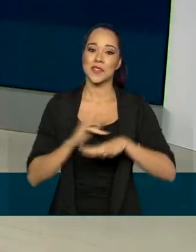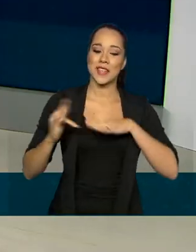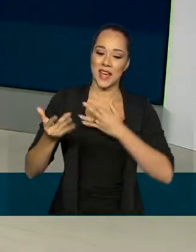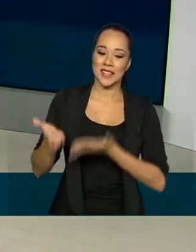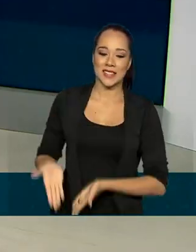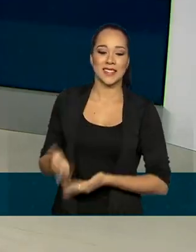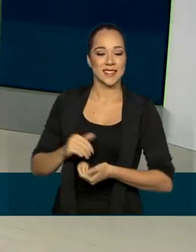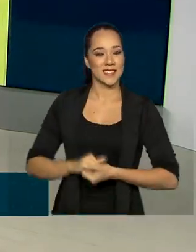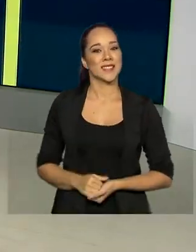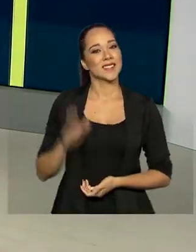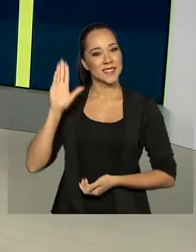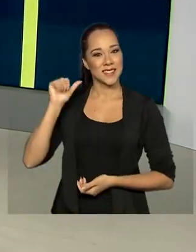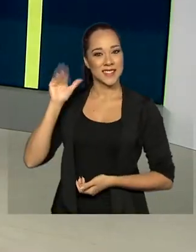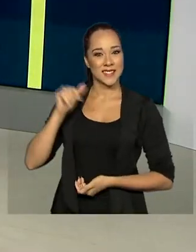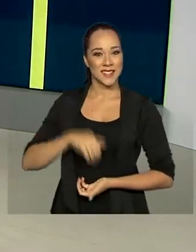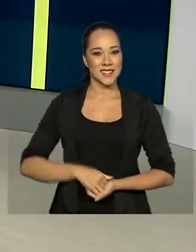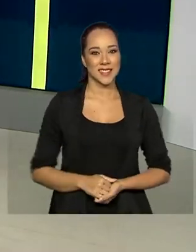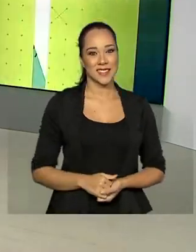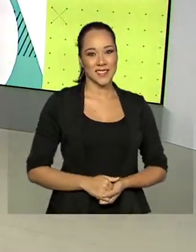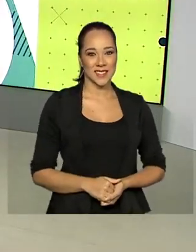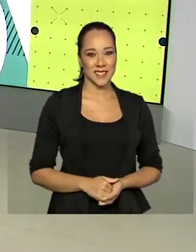nossas redes sociais. Até a próxima!